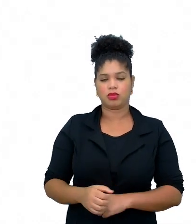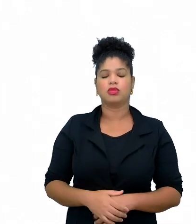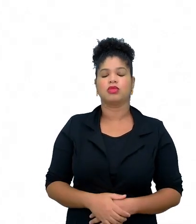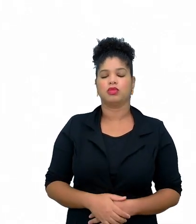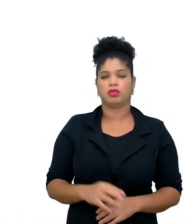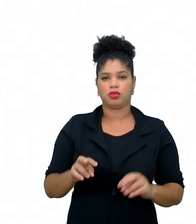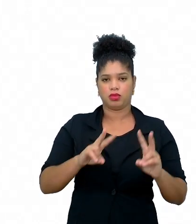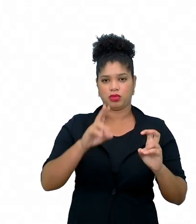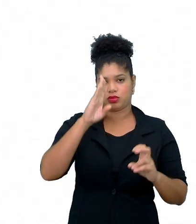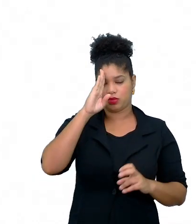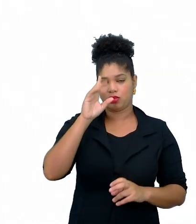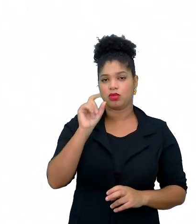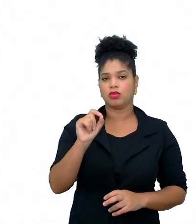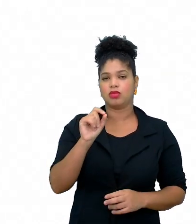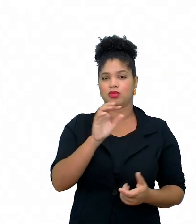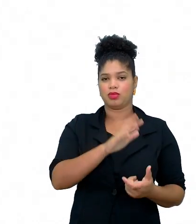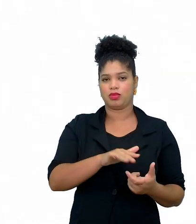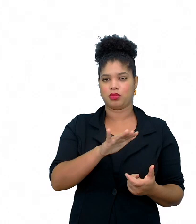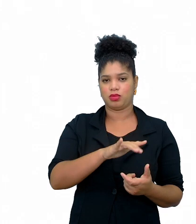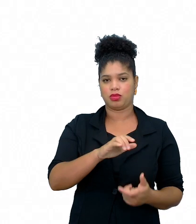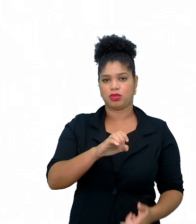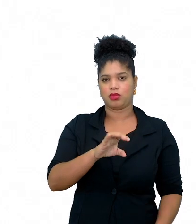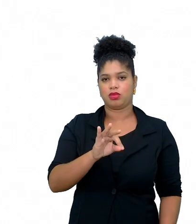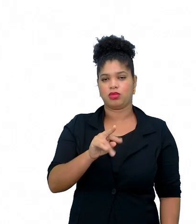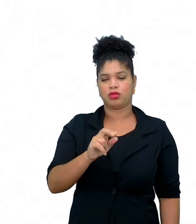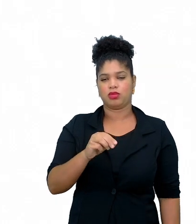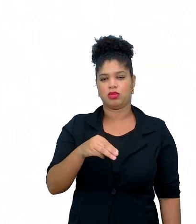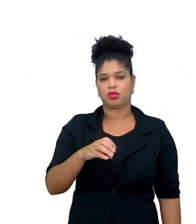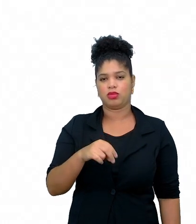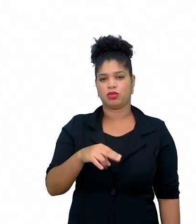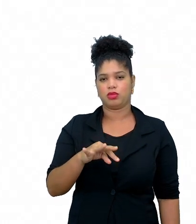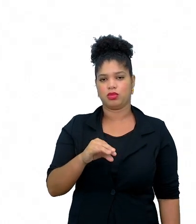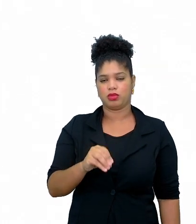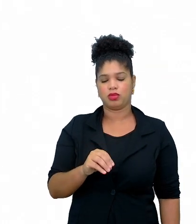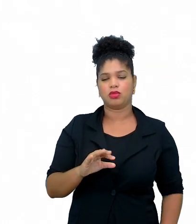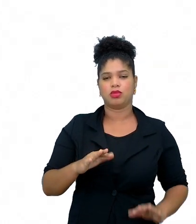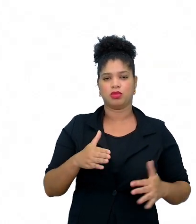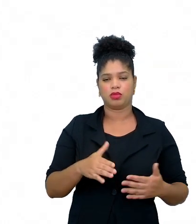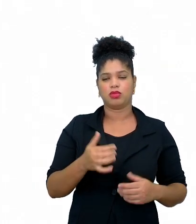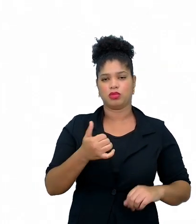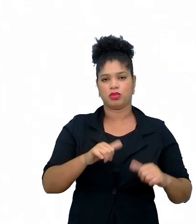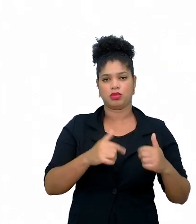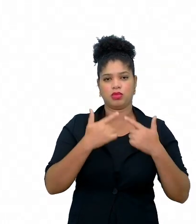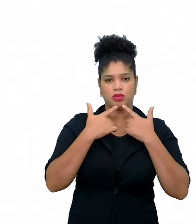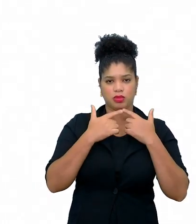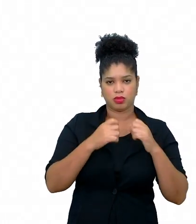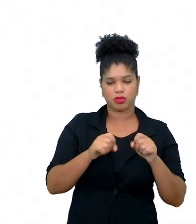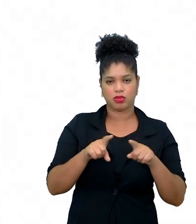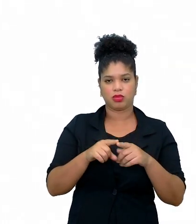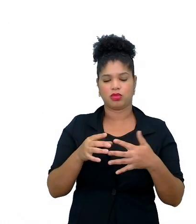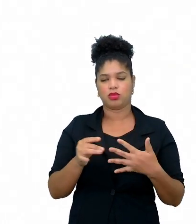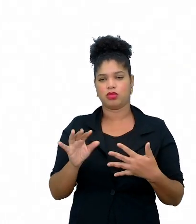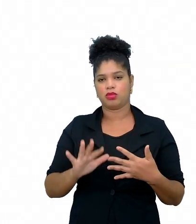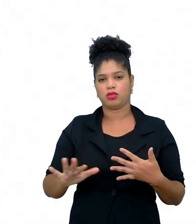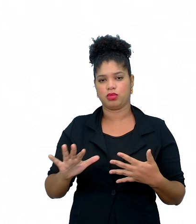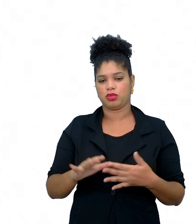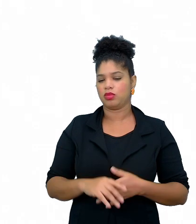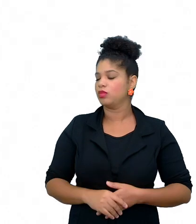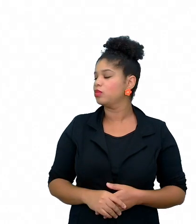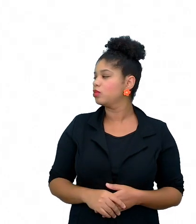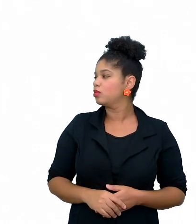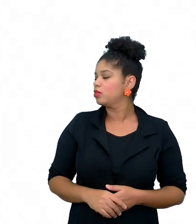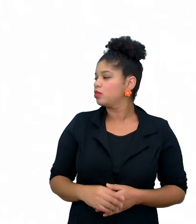tema central letramento, com enfoque em análise linguística e semiótica, relacionamos o tema central